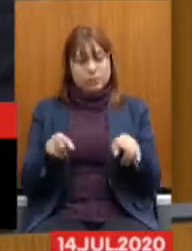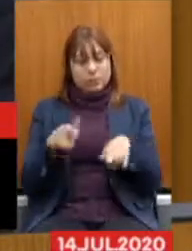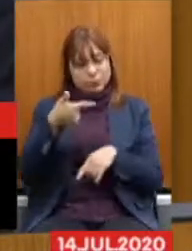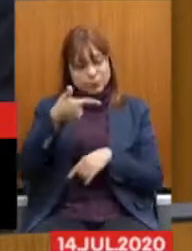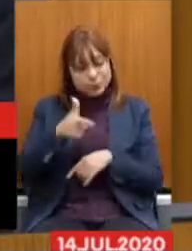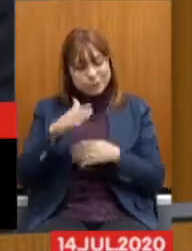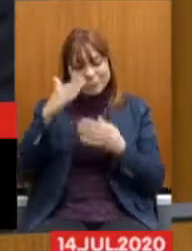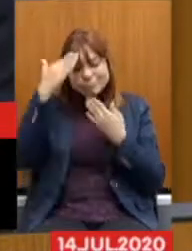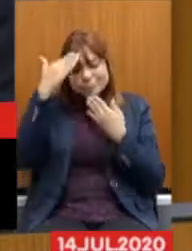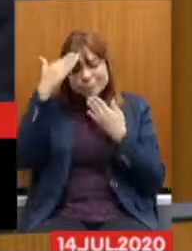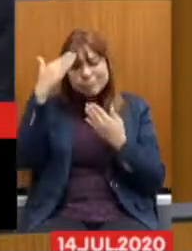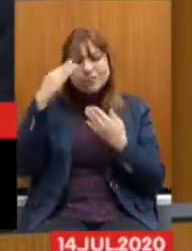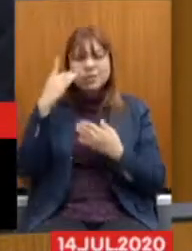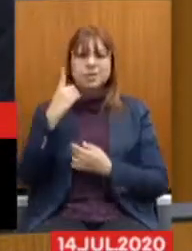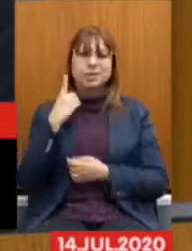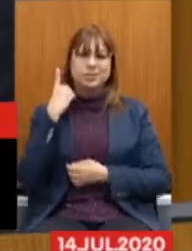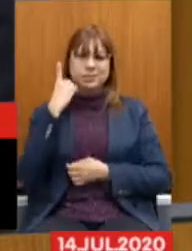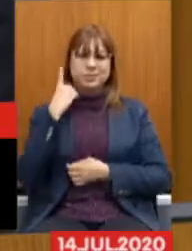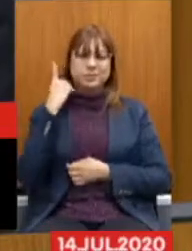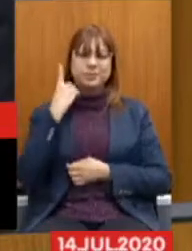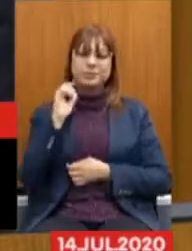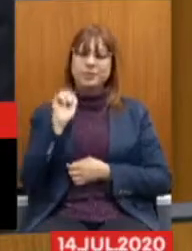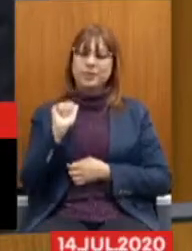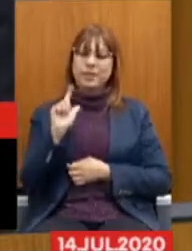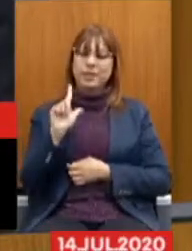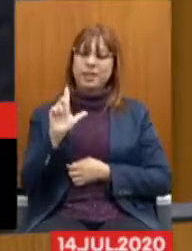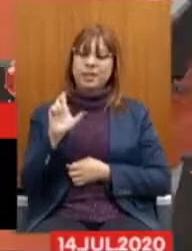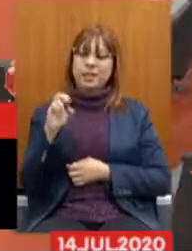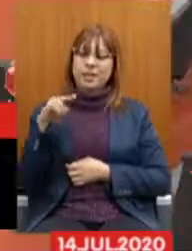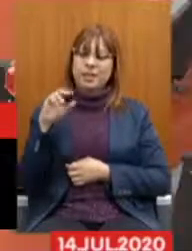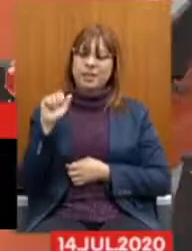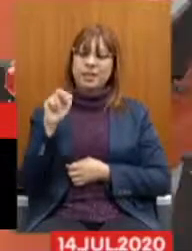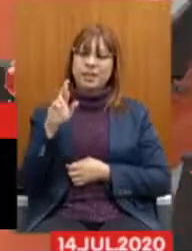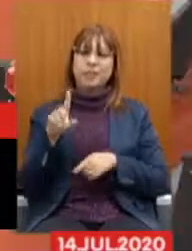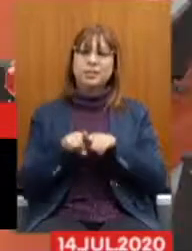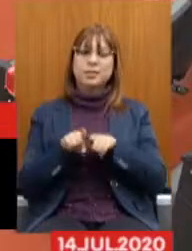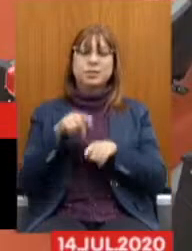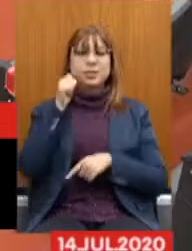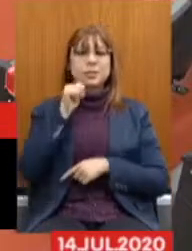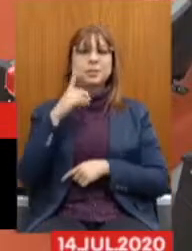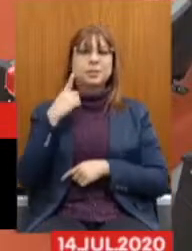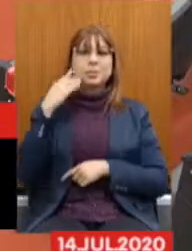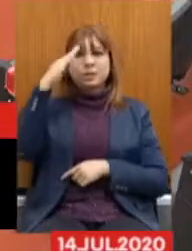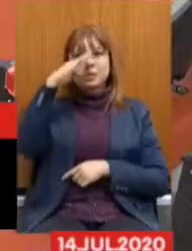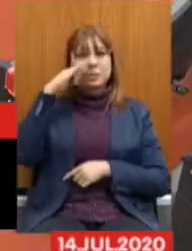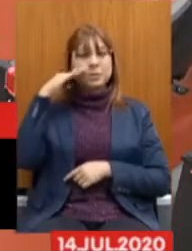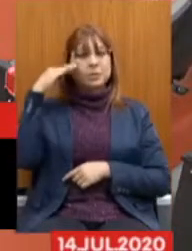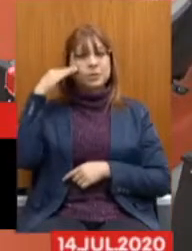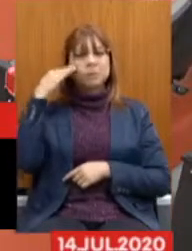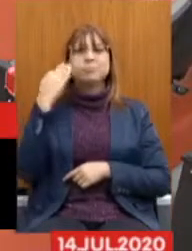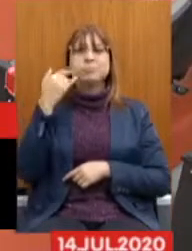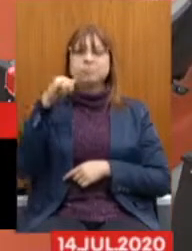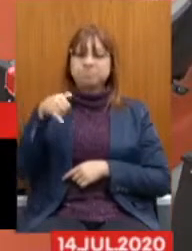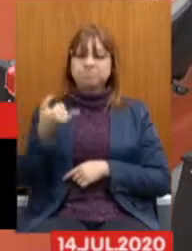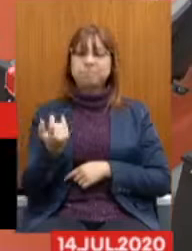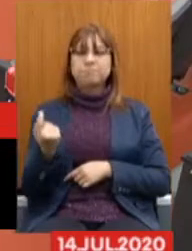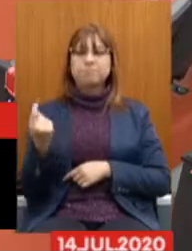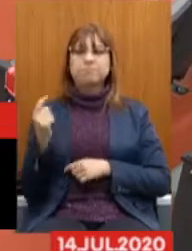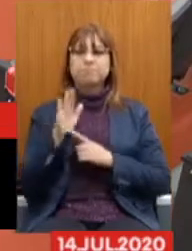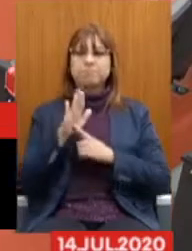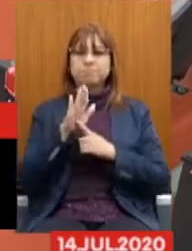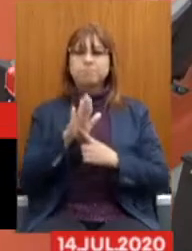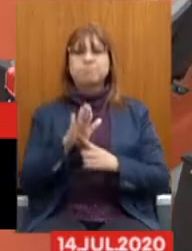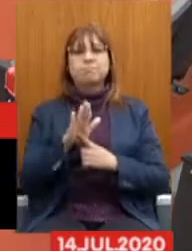vez, agradecendo o deputado Lencada Silveira e a deputada Beatriz por essa oportunidade de nos manifestar,